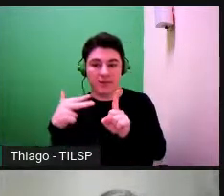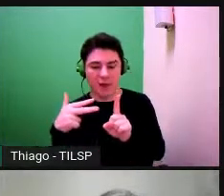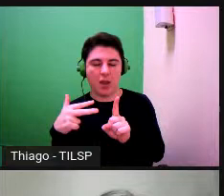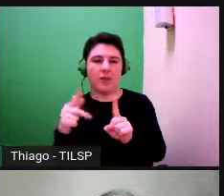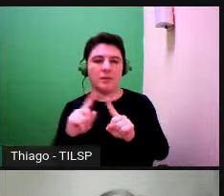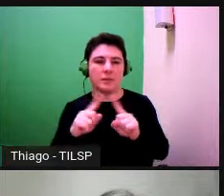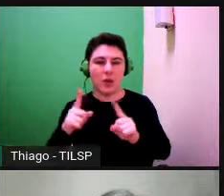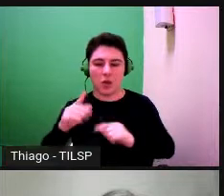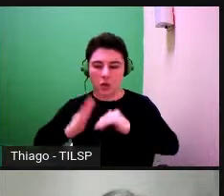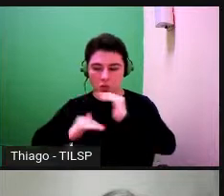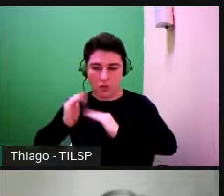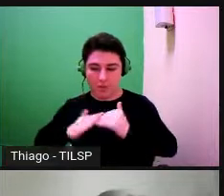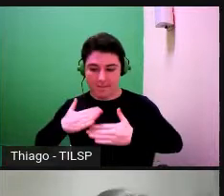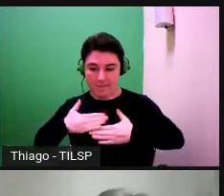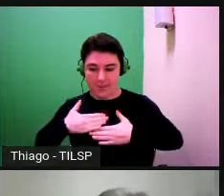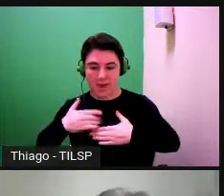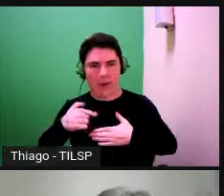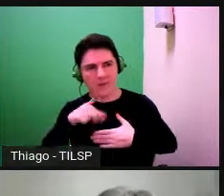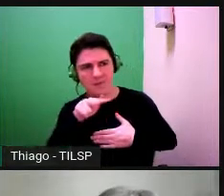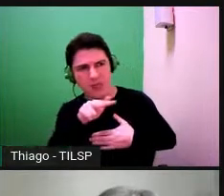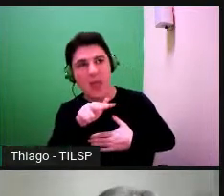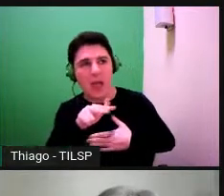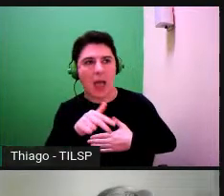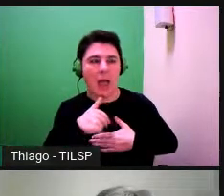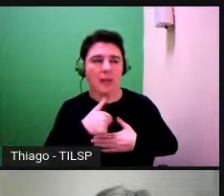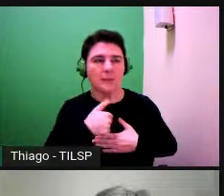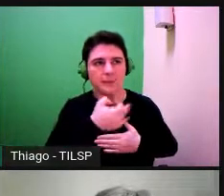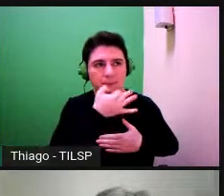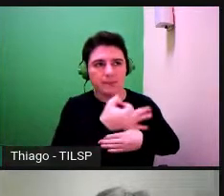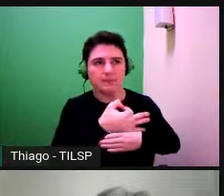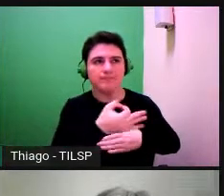construção da forma como dizemos da nossa textualização